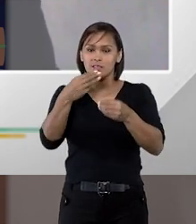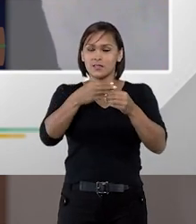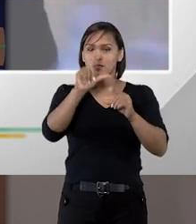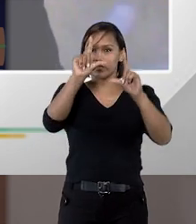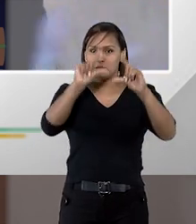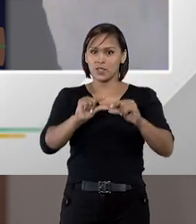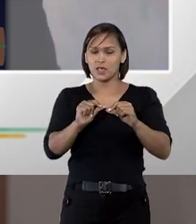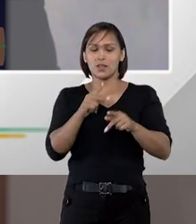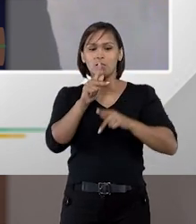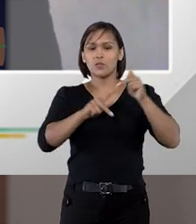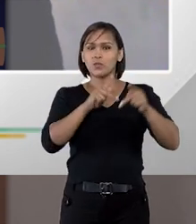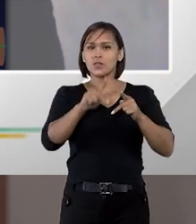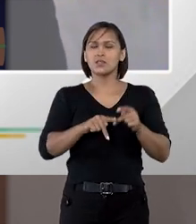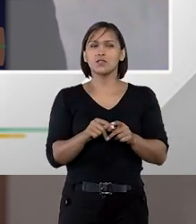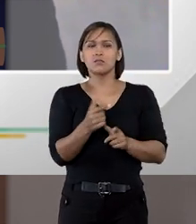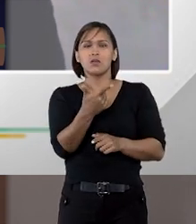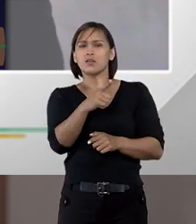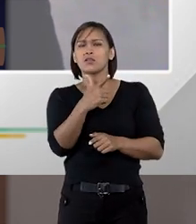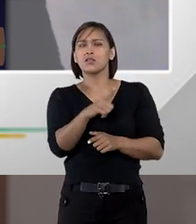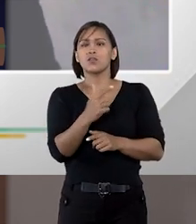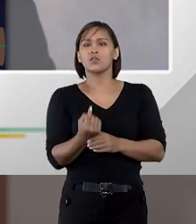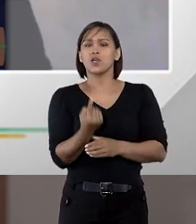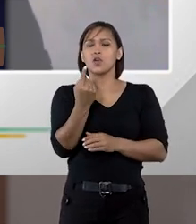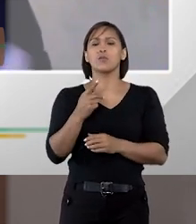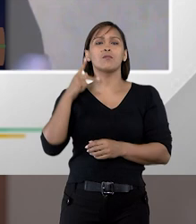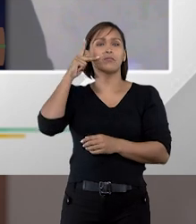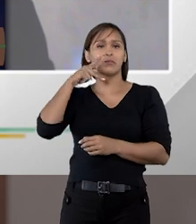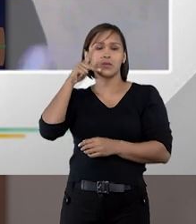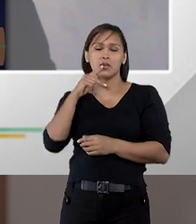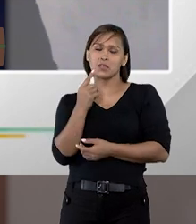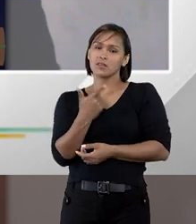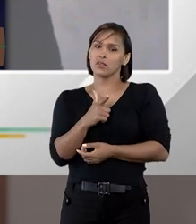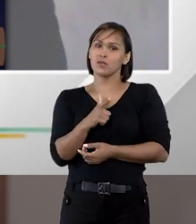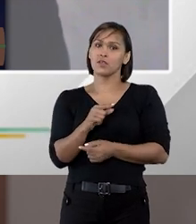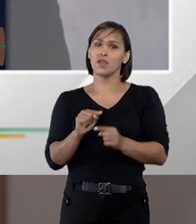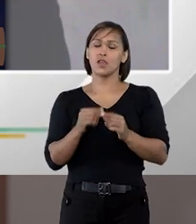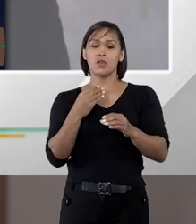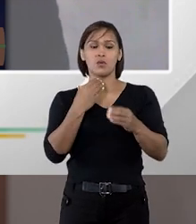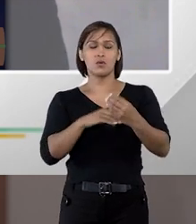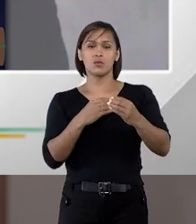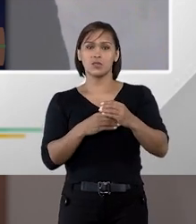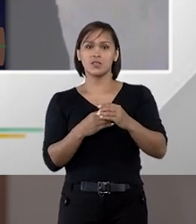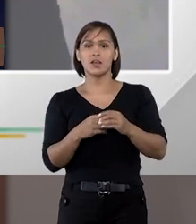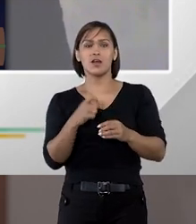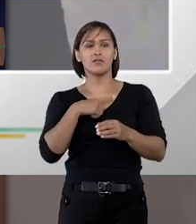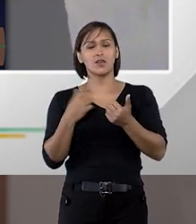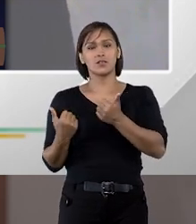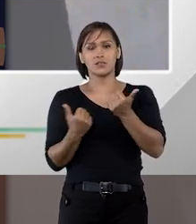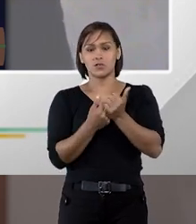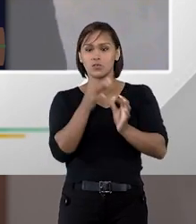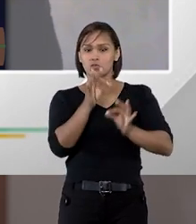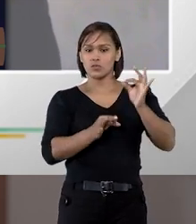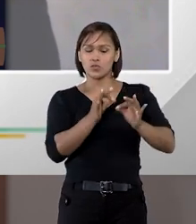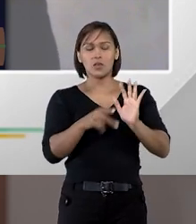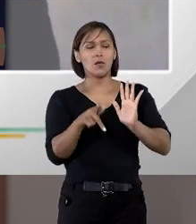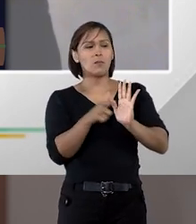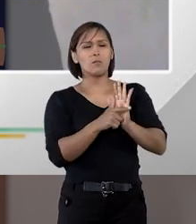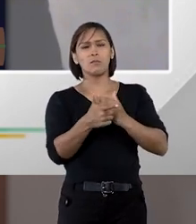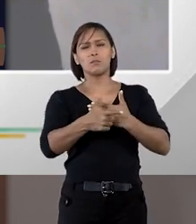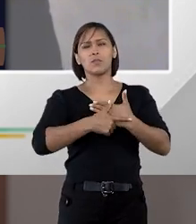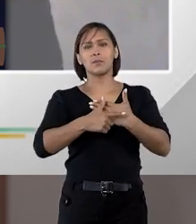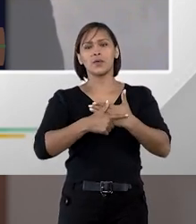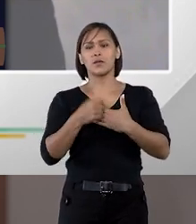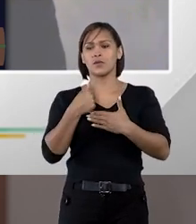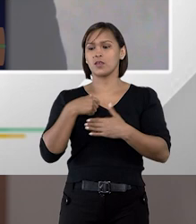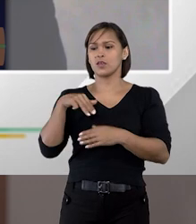pequenos municípios, onde muitas vezes, sequer, existe uma procuradoria concursada, muitas vezes, assessores jurídicos fazendo lá o papel